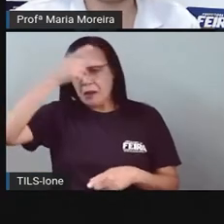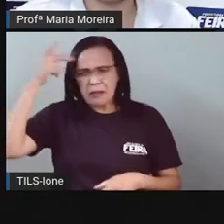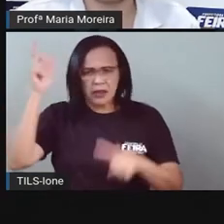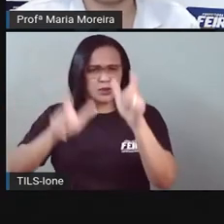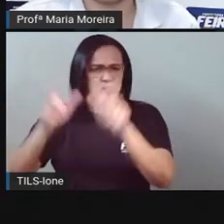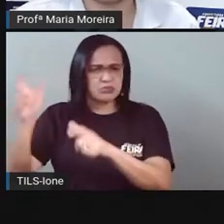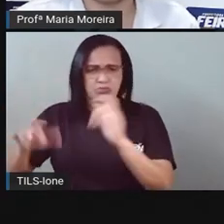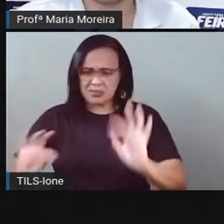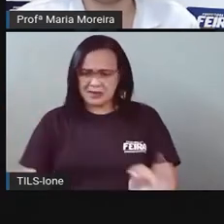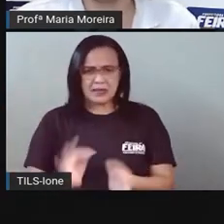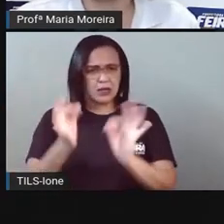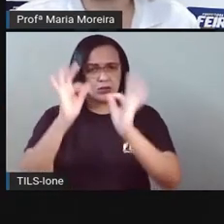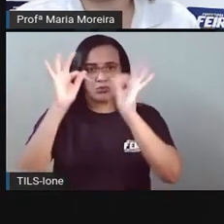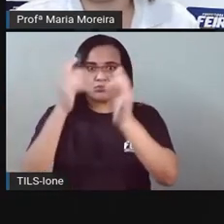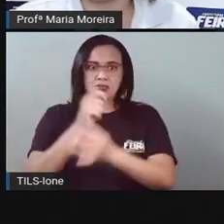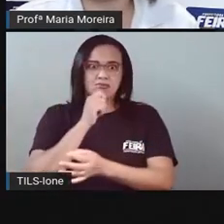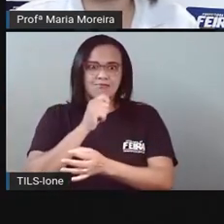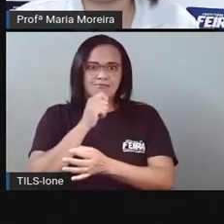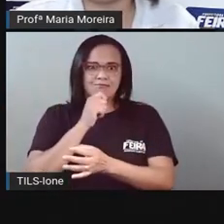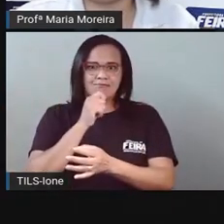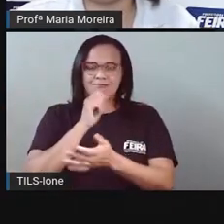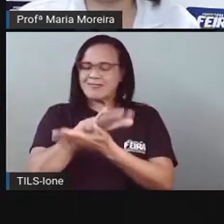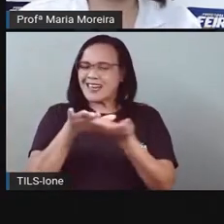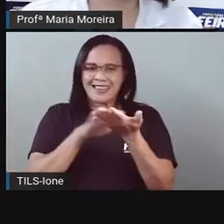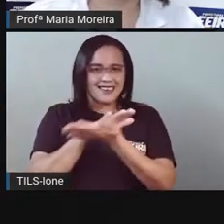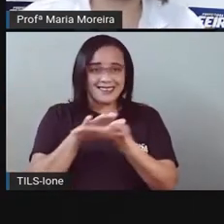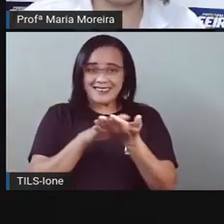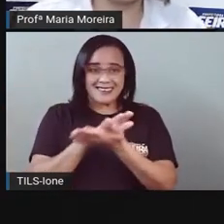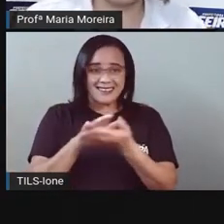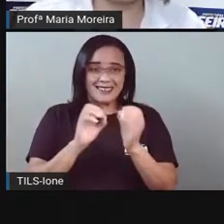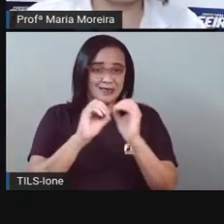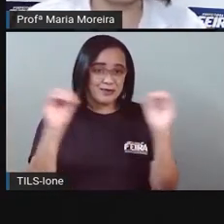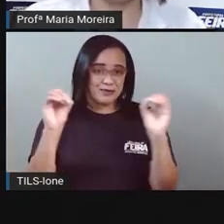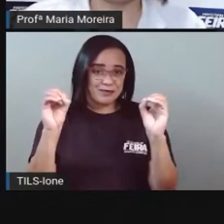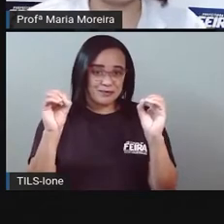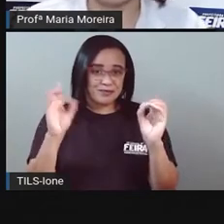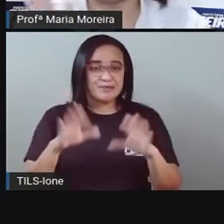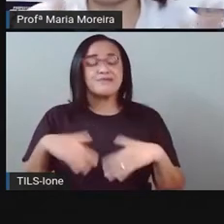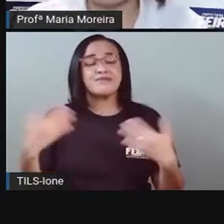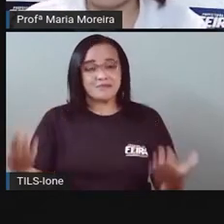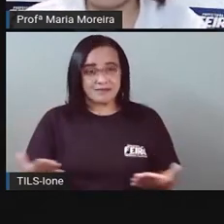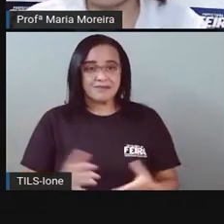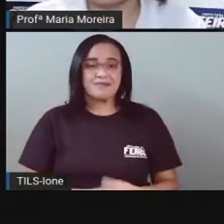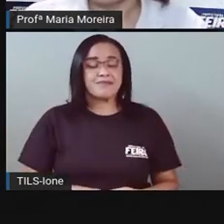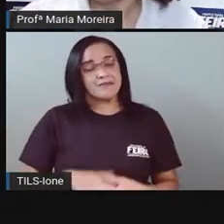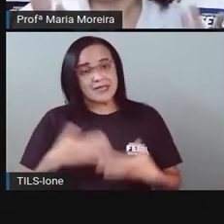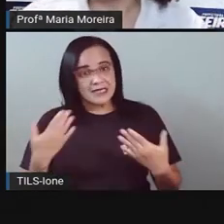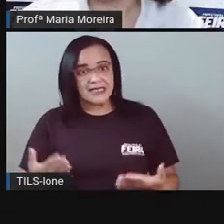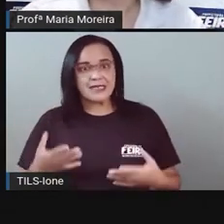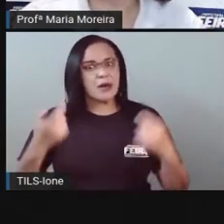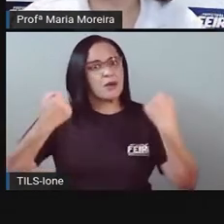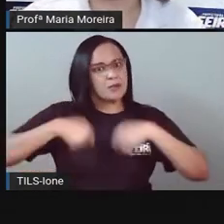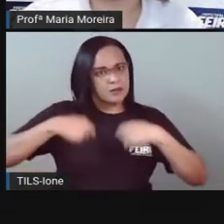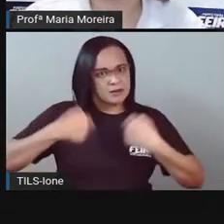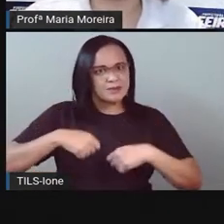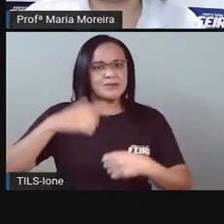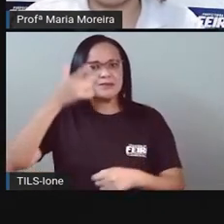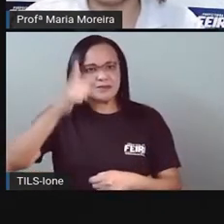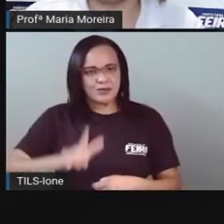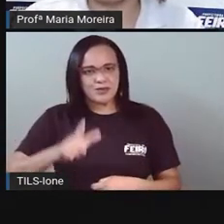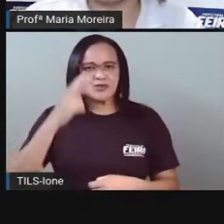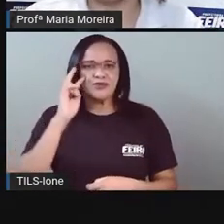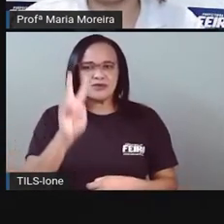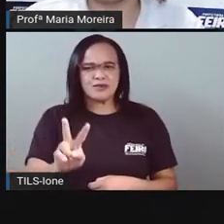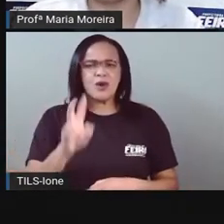tecnologias, né? Olha só, vale a pena ver de novo. O que é para a Maria que